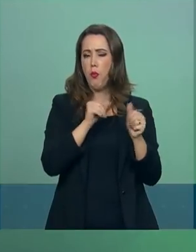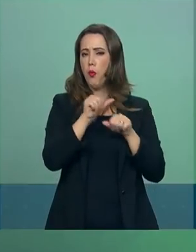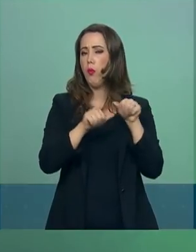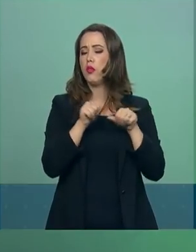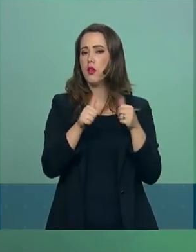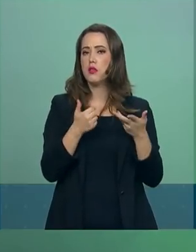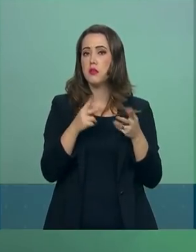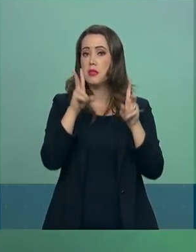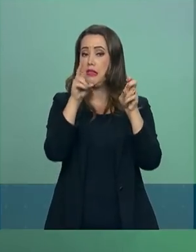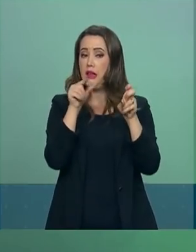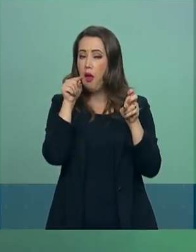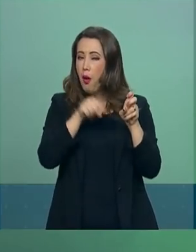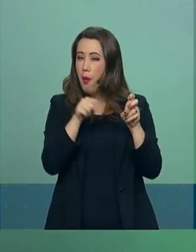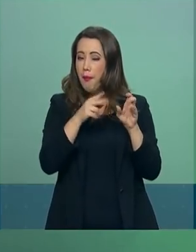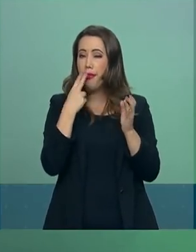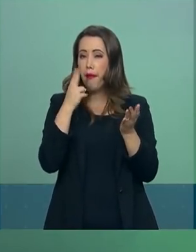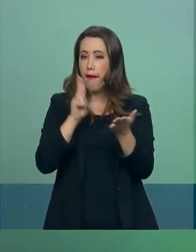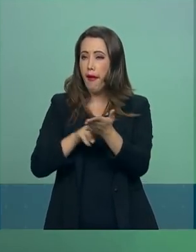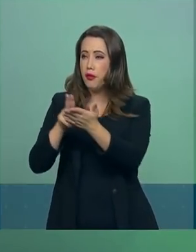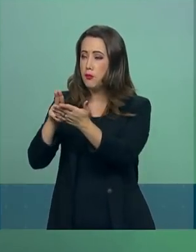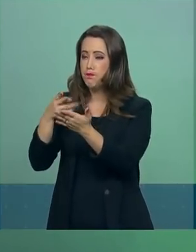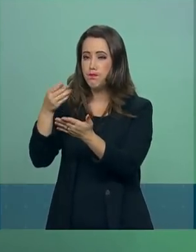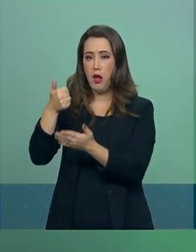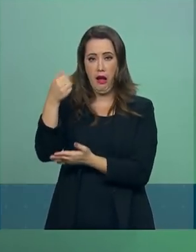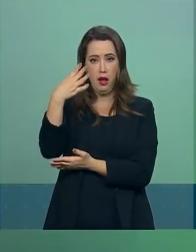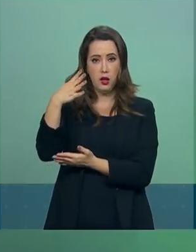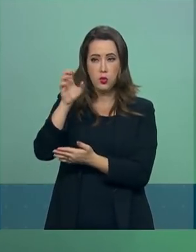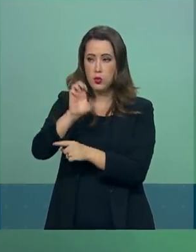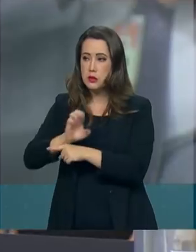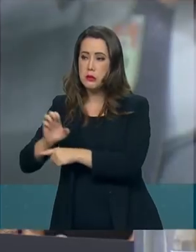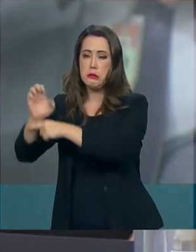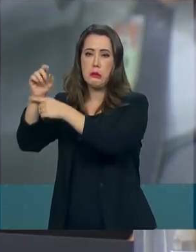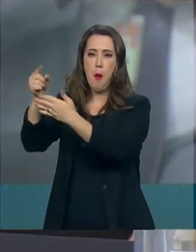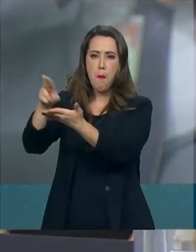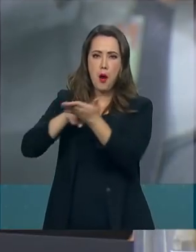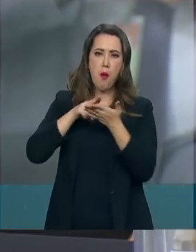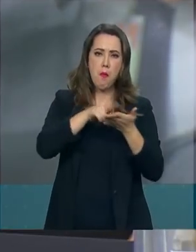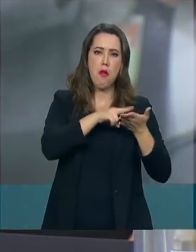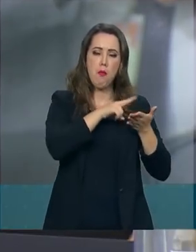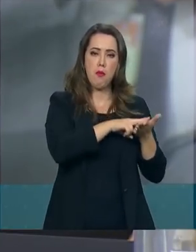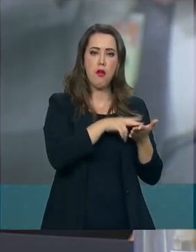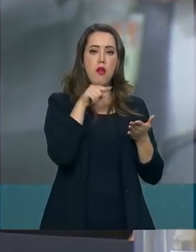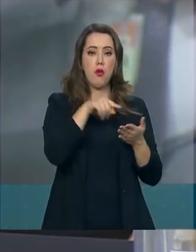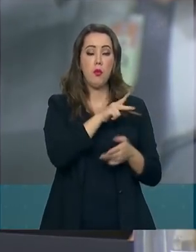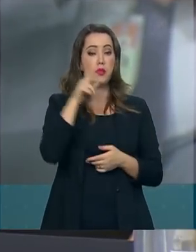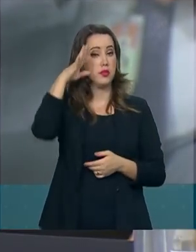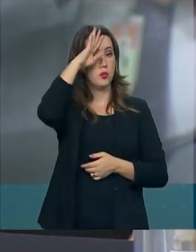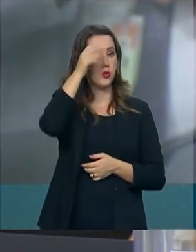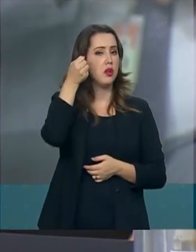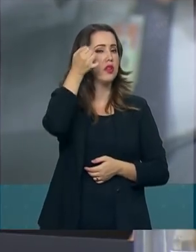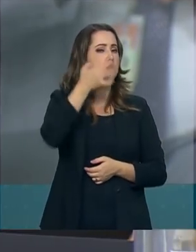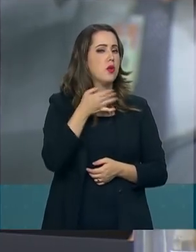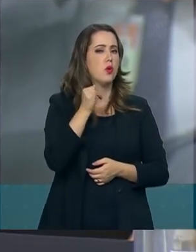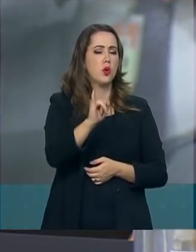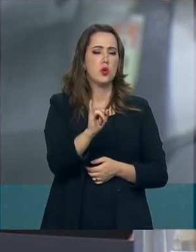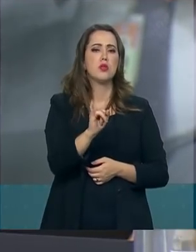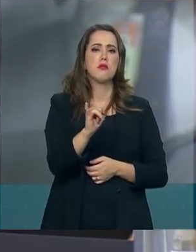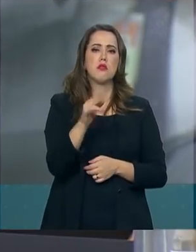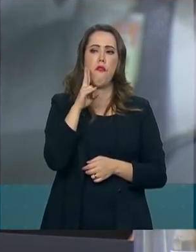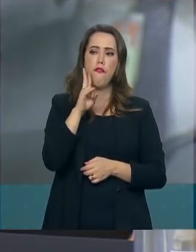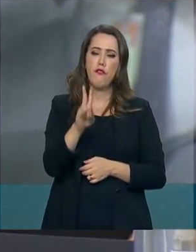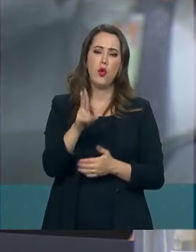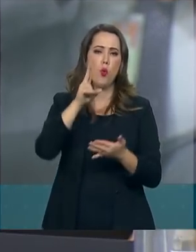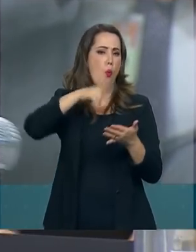sobre esse tema específico dessa carta de hoje, o presidente chegou a comentar se teve acesso, se, enfim, fez algum comentário com o senhor sobre